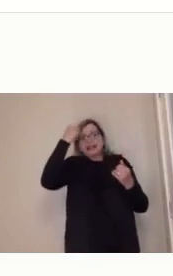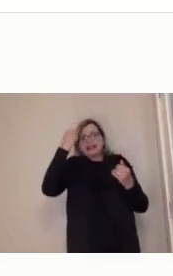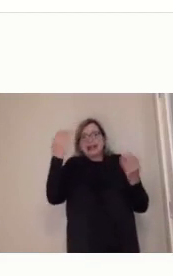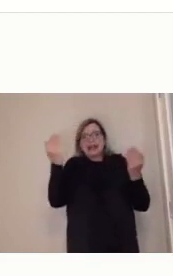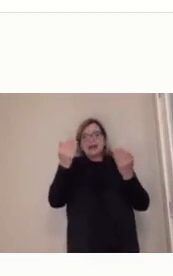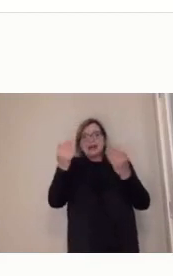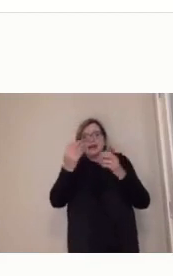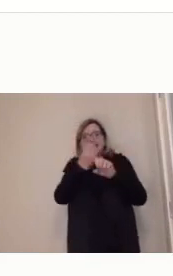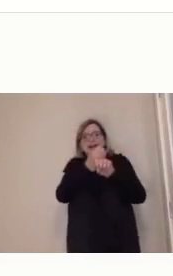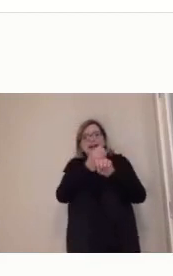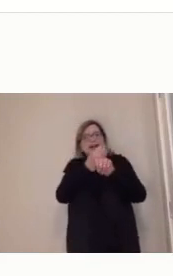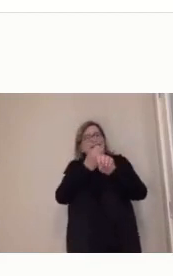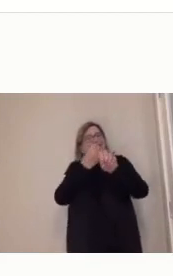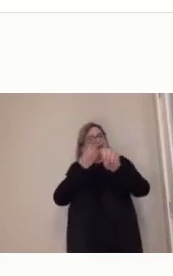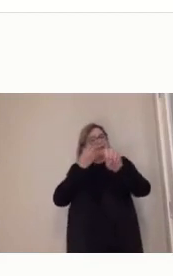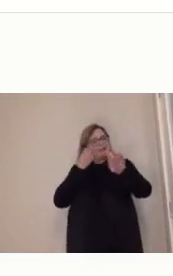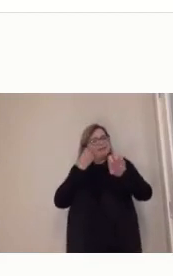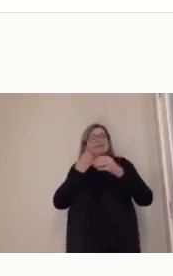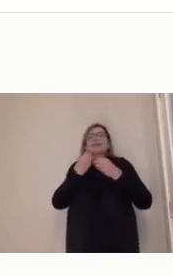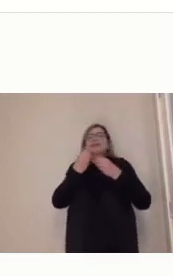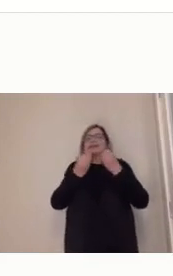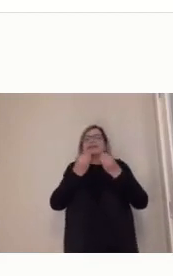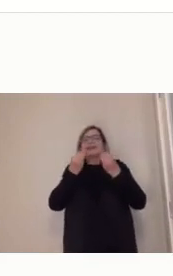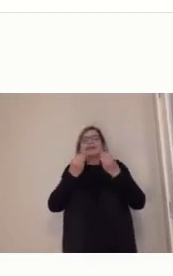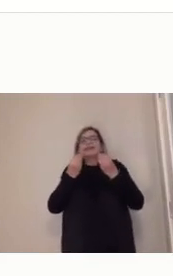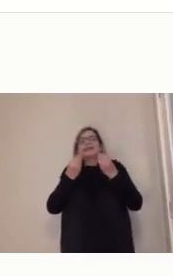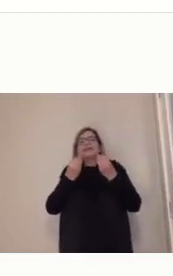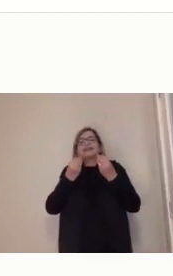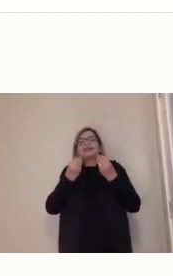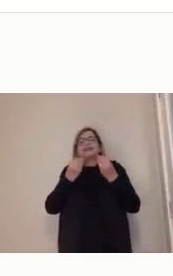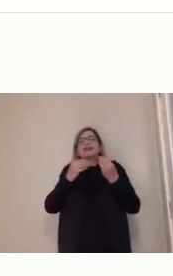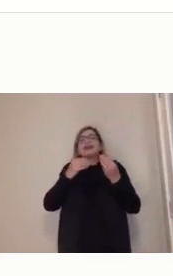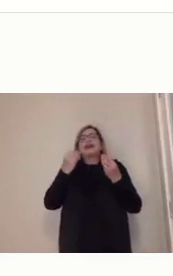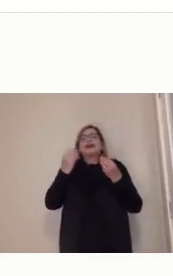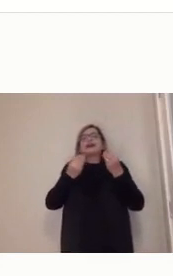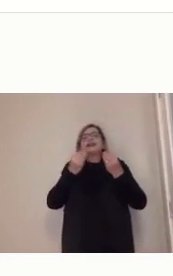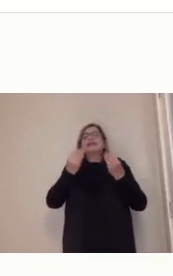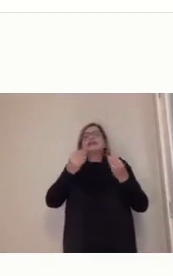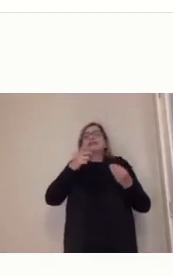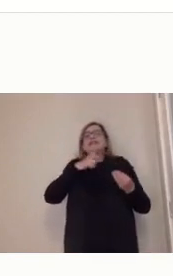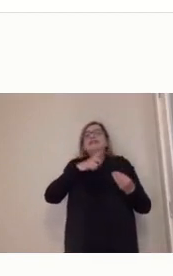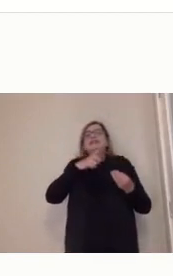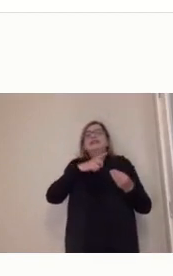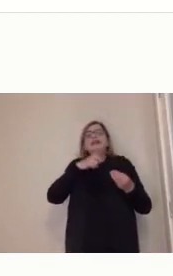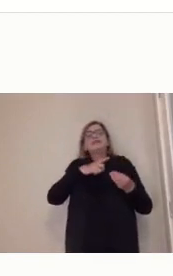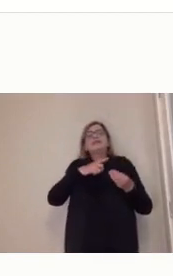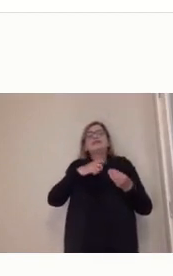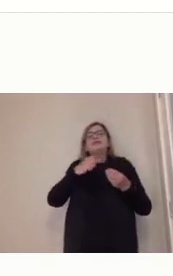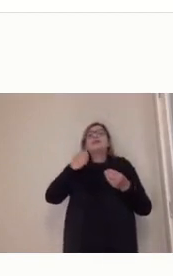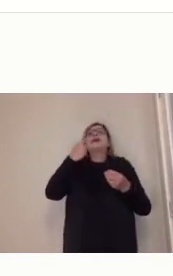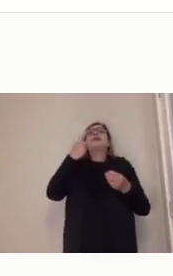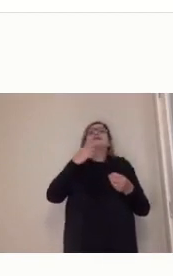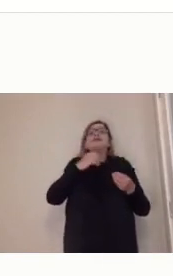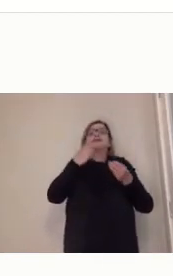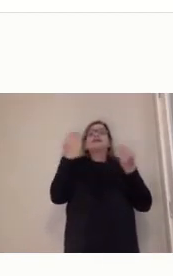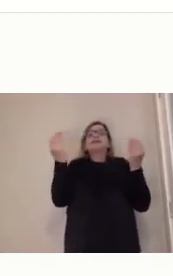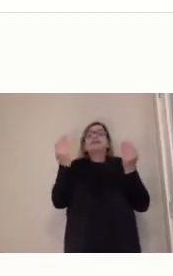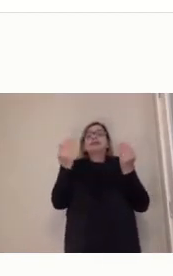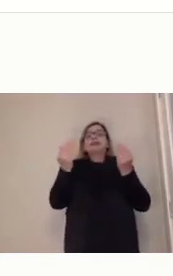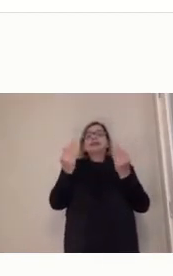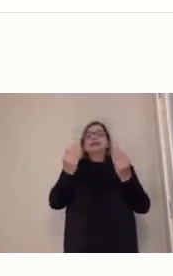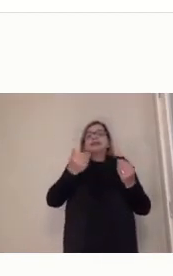à distância no Brasil, que 90 e... Ai, gente, nem vou saber mais, mas vou arriscar.